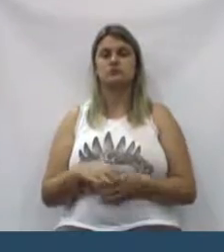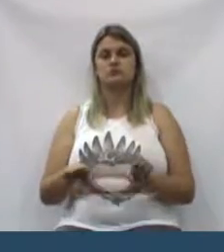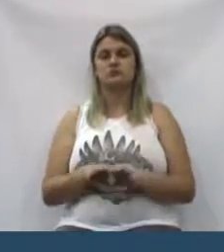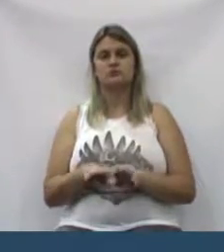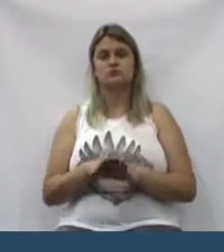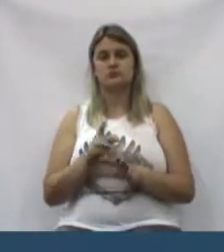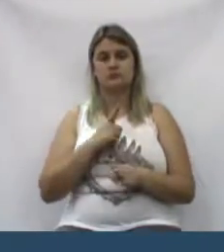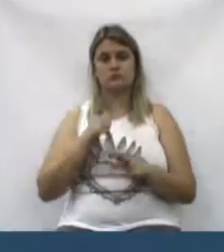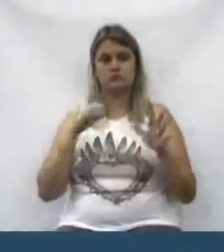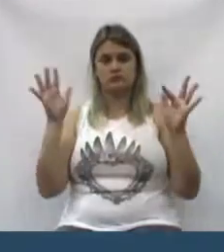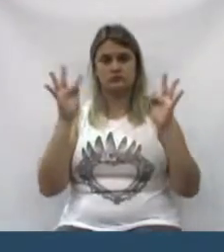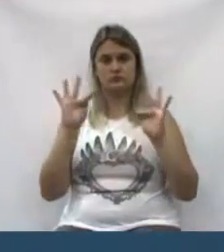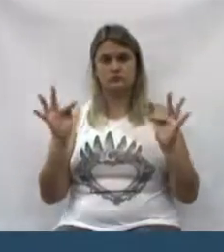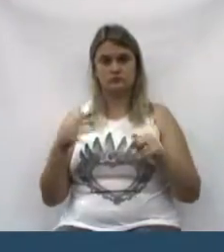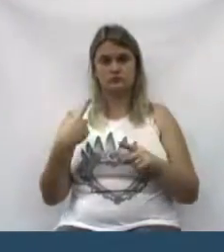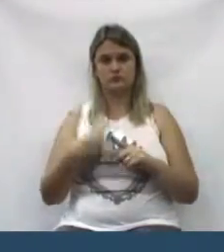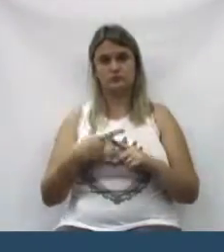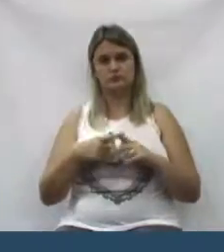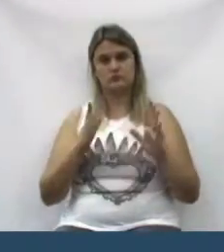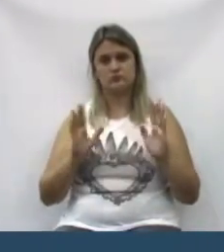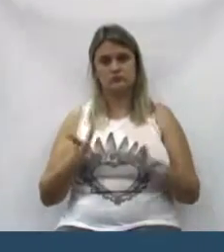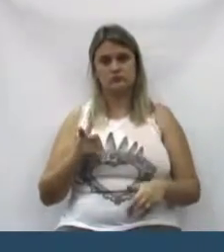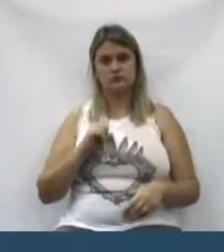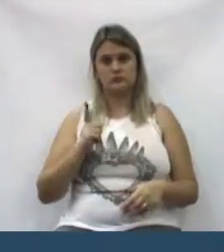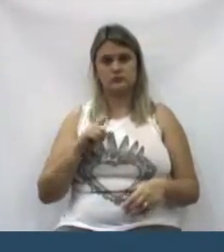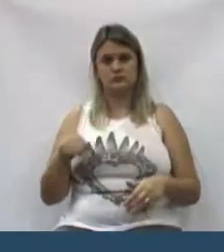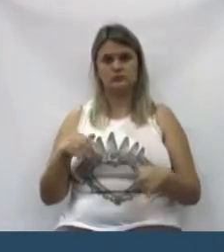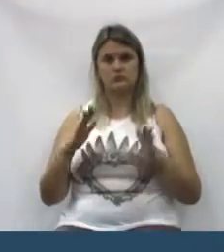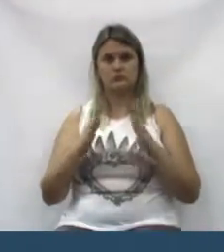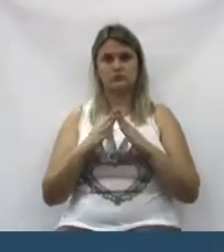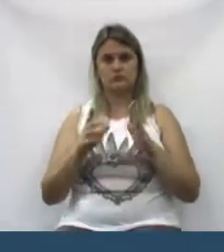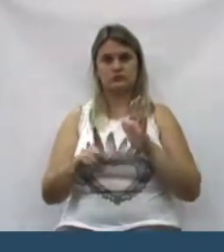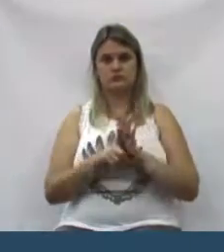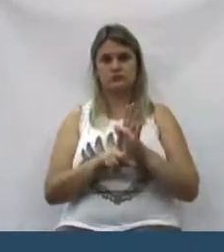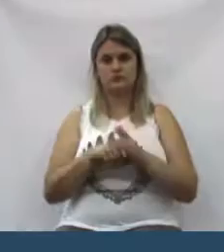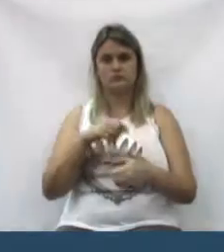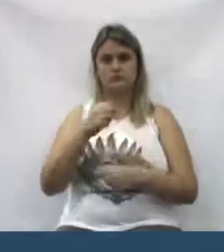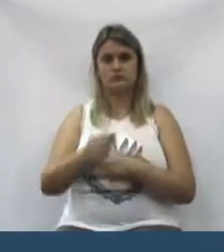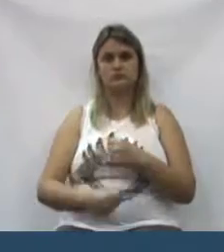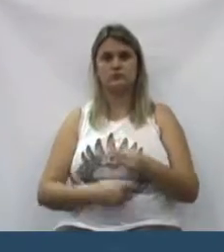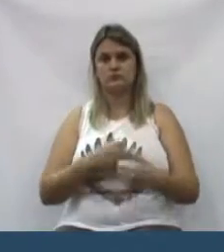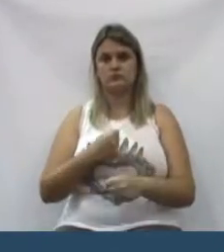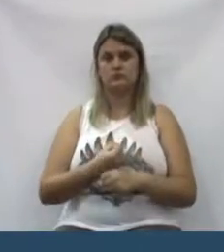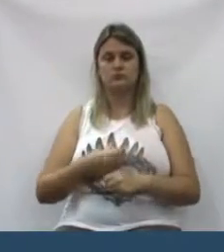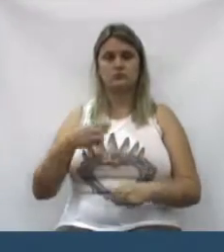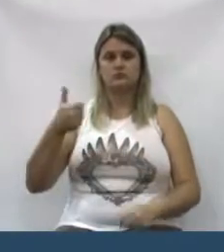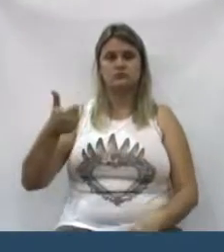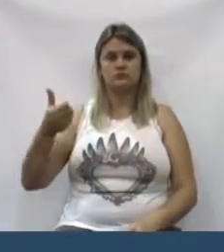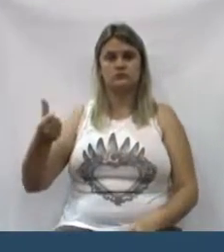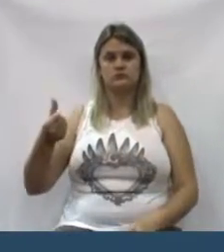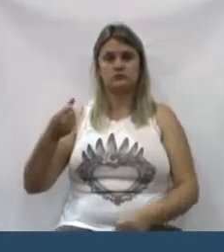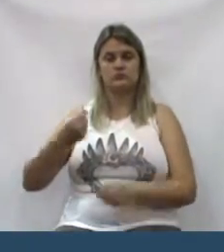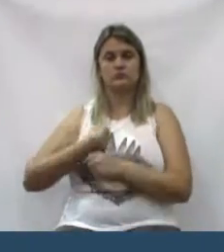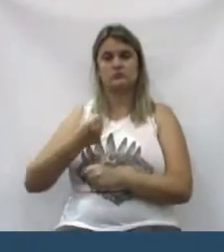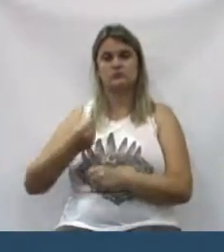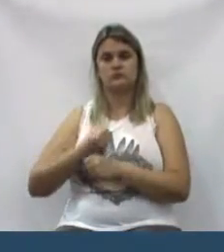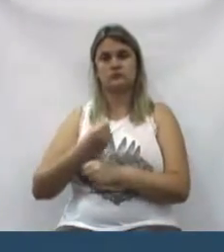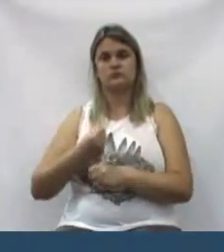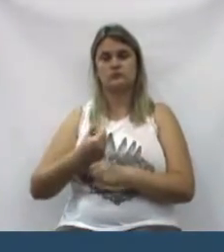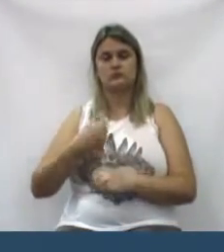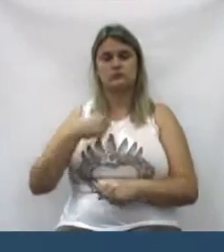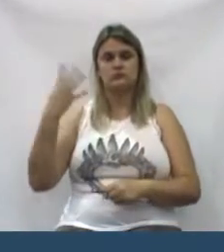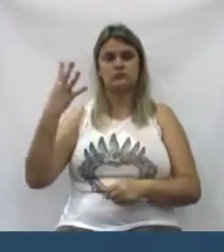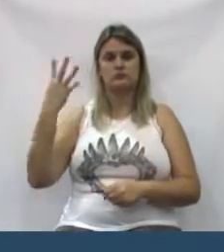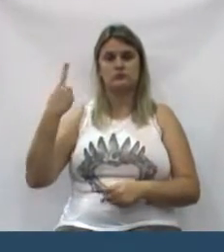fiquemos felizes, porque já estamos também aqui nessa Casa de Lei, esse ano, fechando 16 anos, no